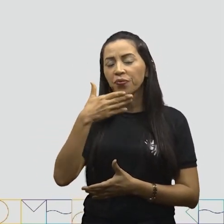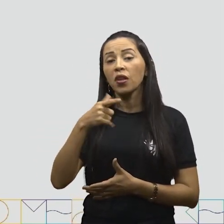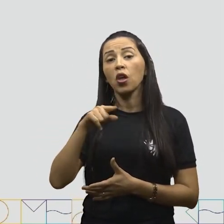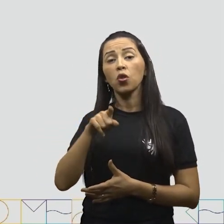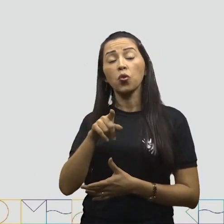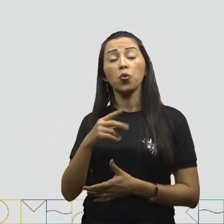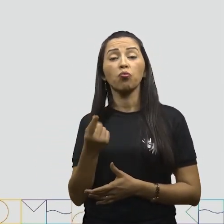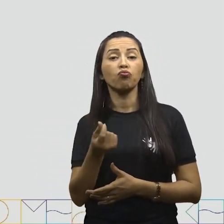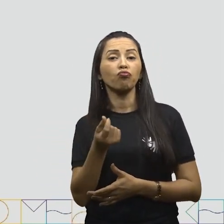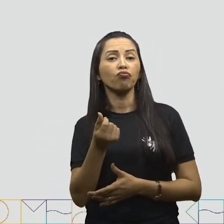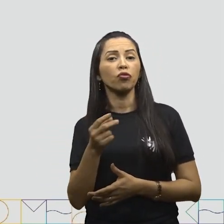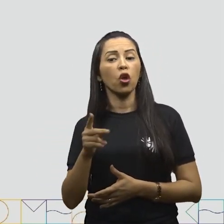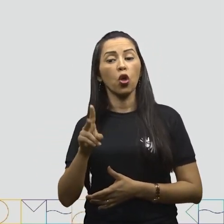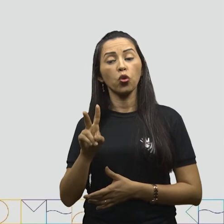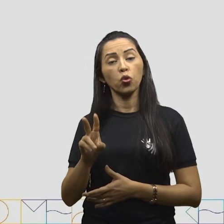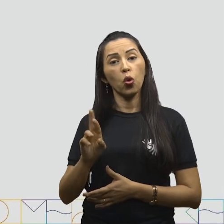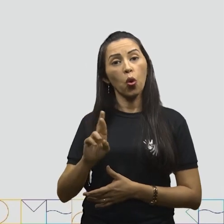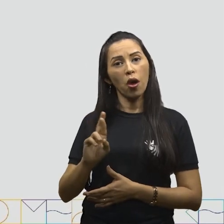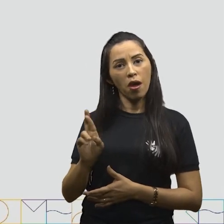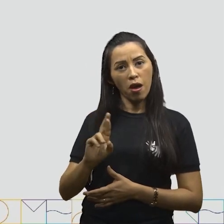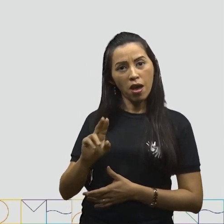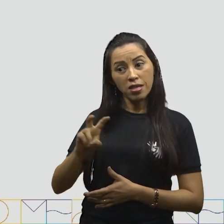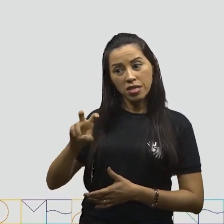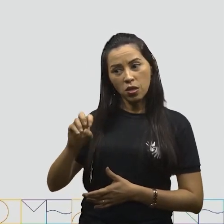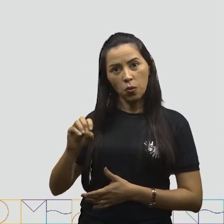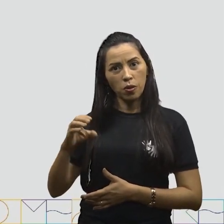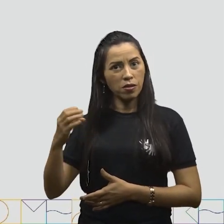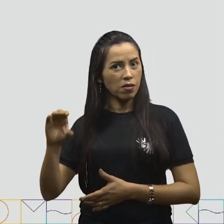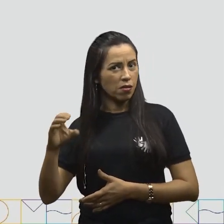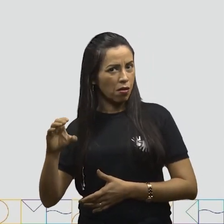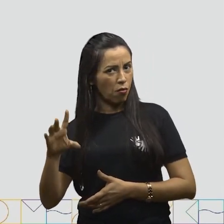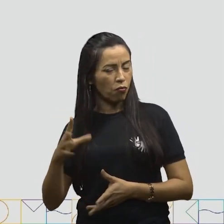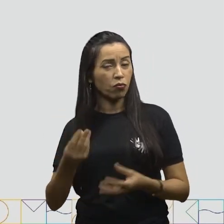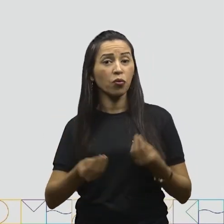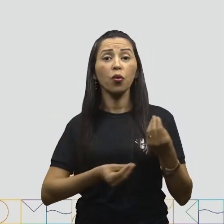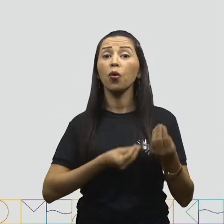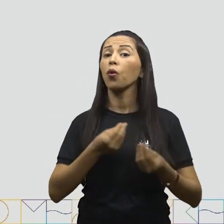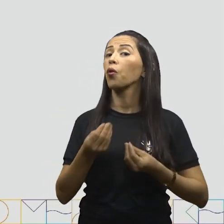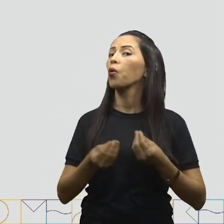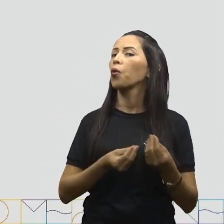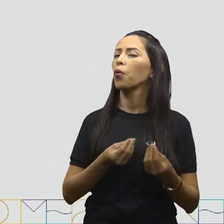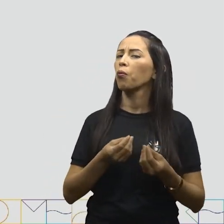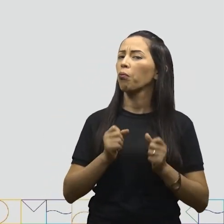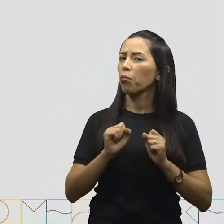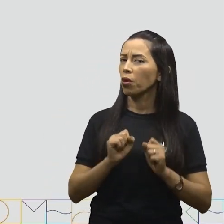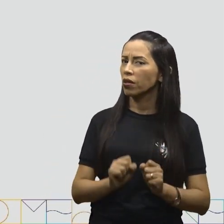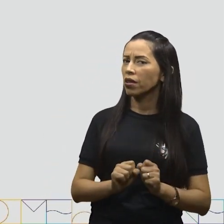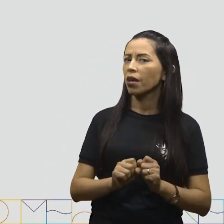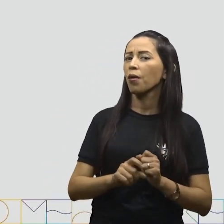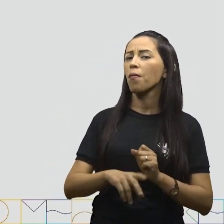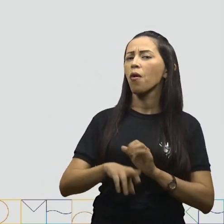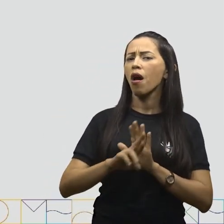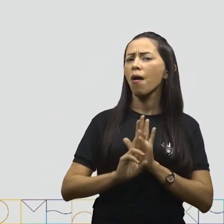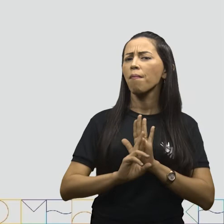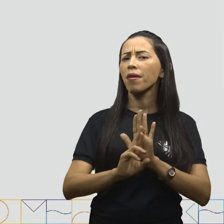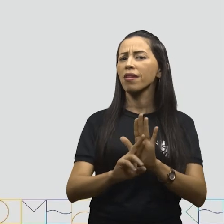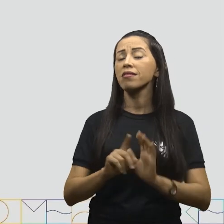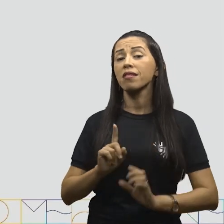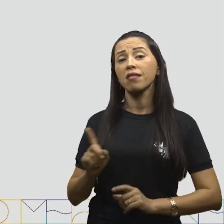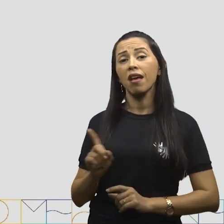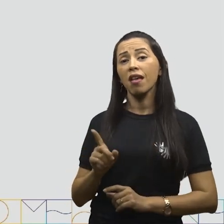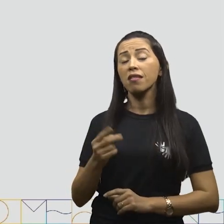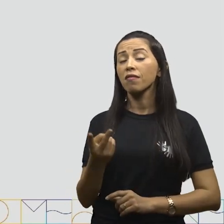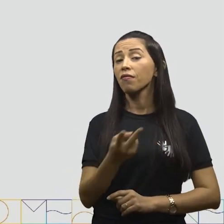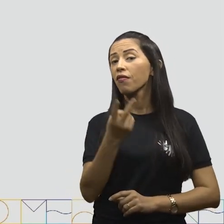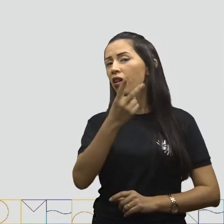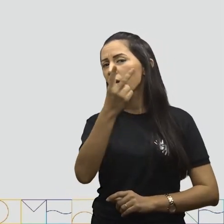reais e 50 centavos. Como podemos representar esse valor